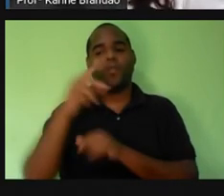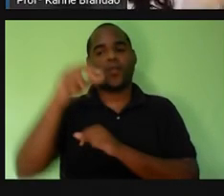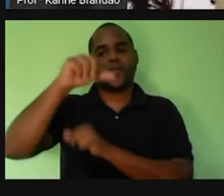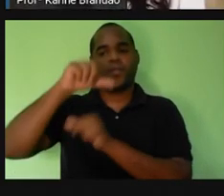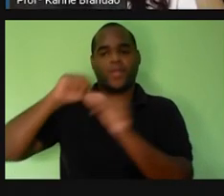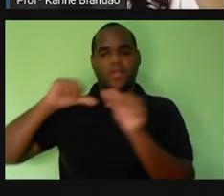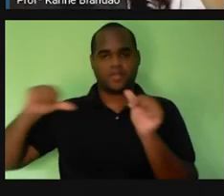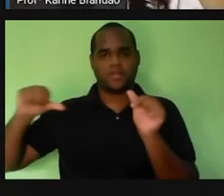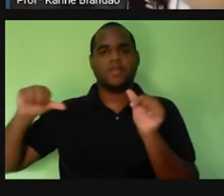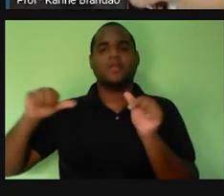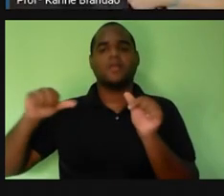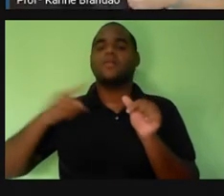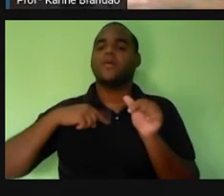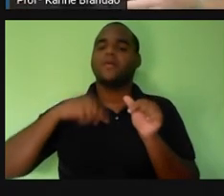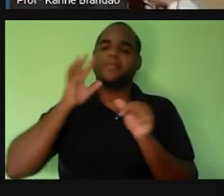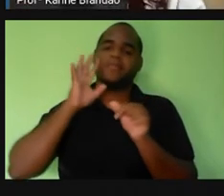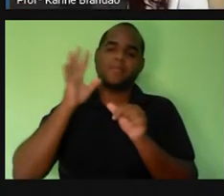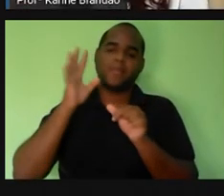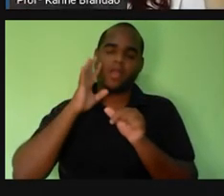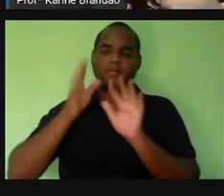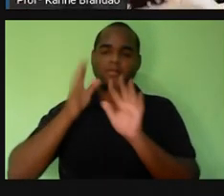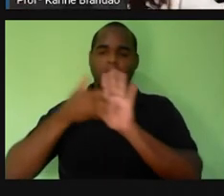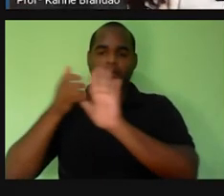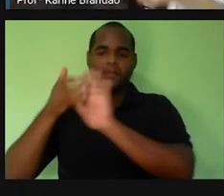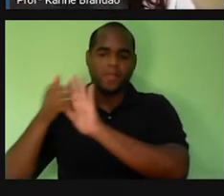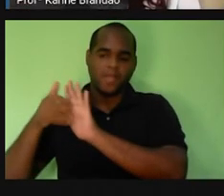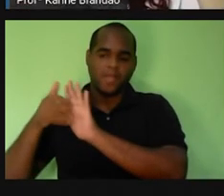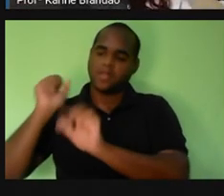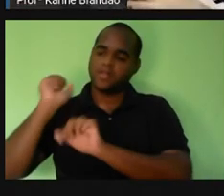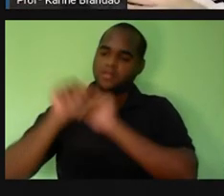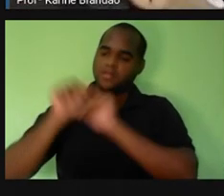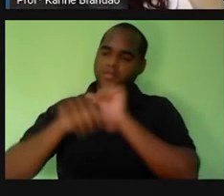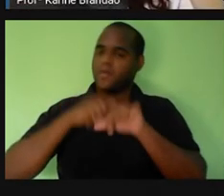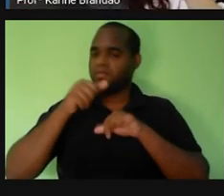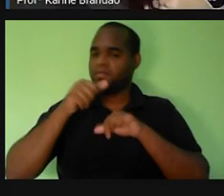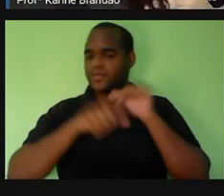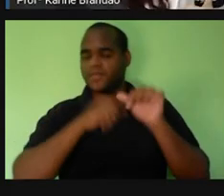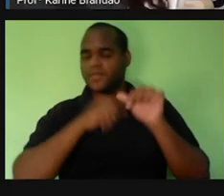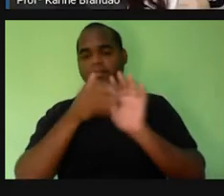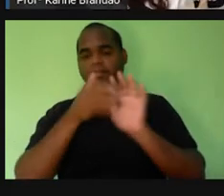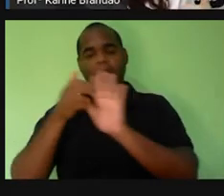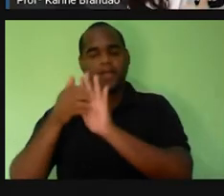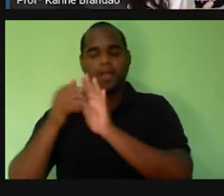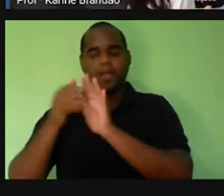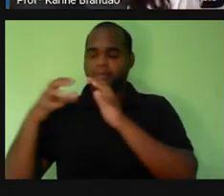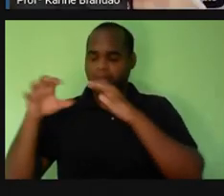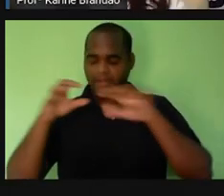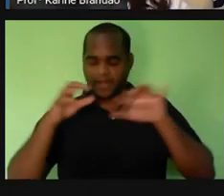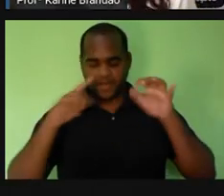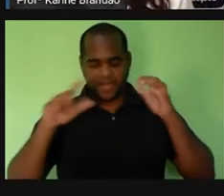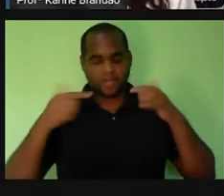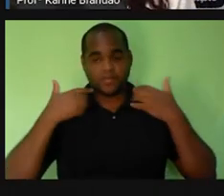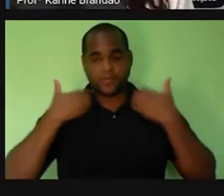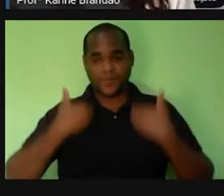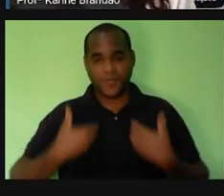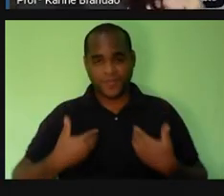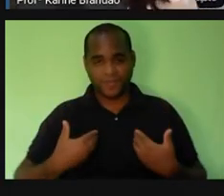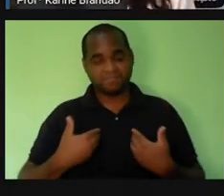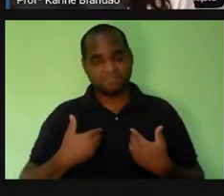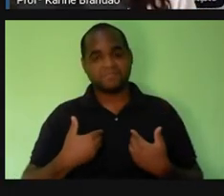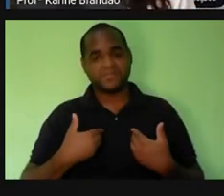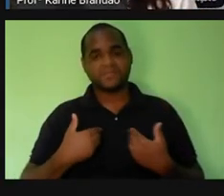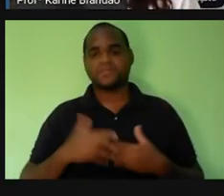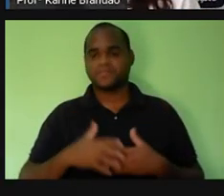se a gente fosse tirando as capas e as partes que existem em nós, no nosso corpo aqui,